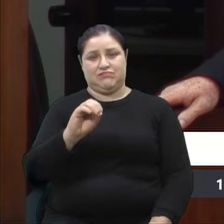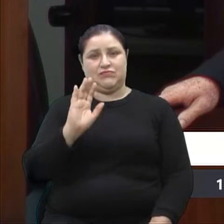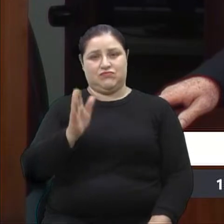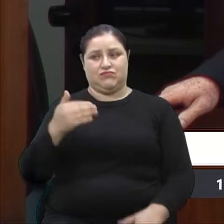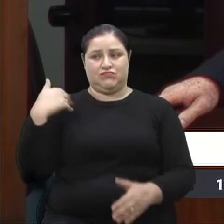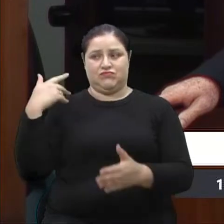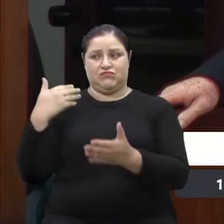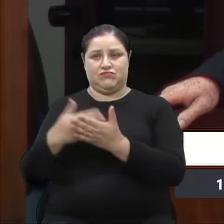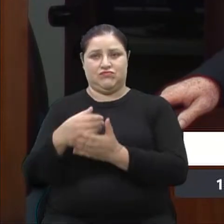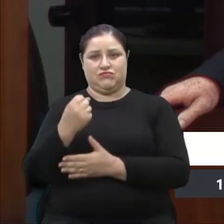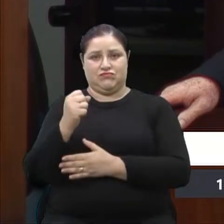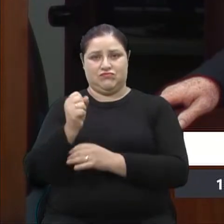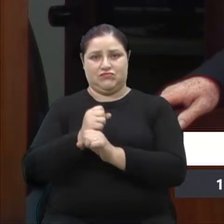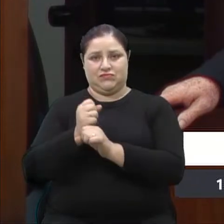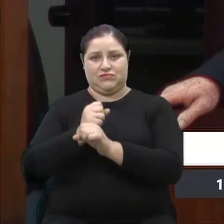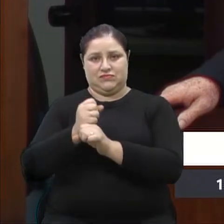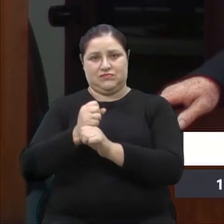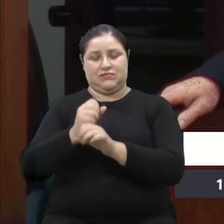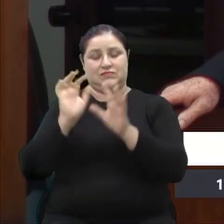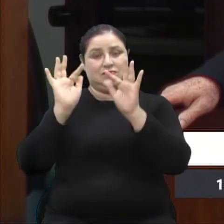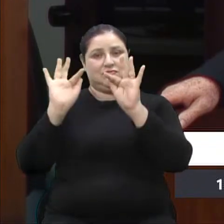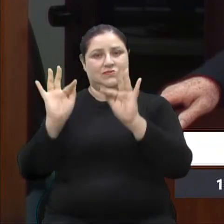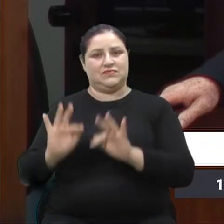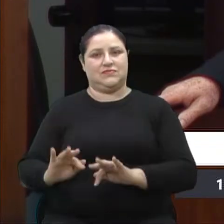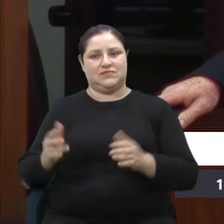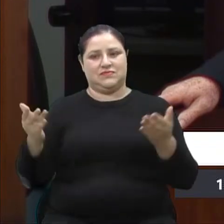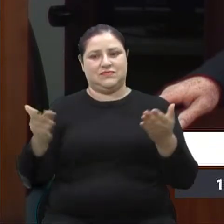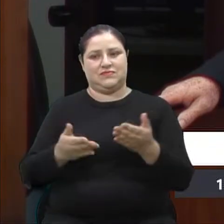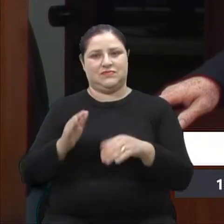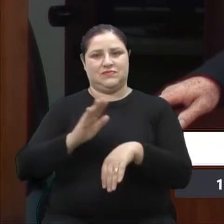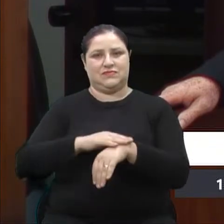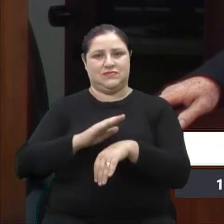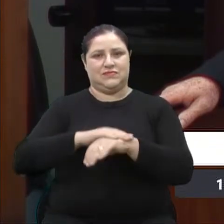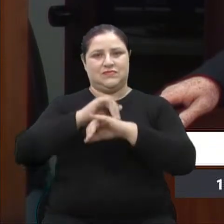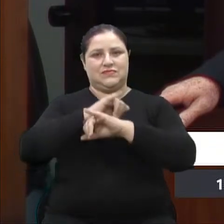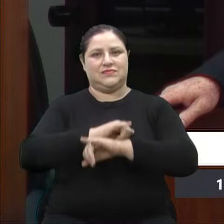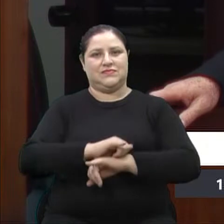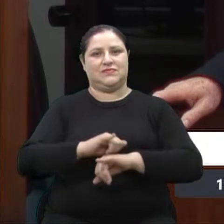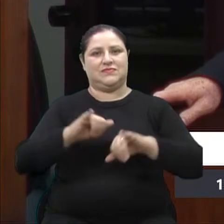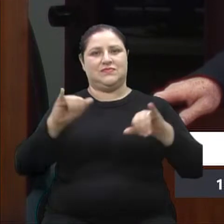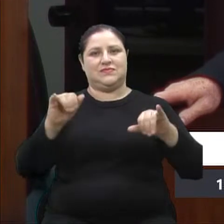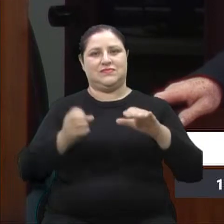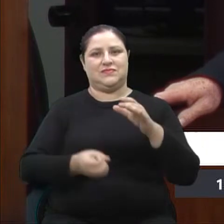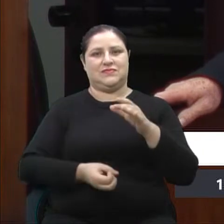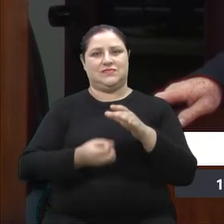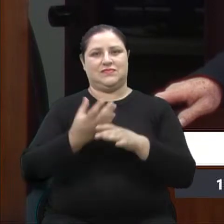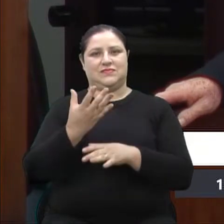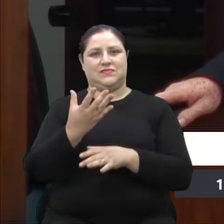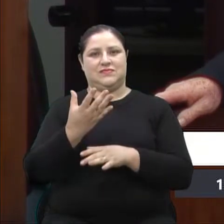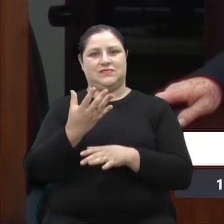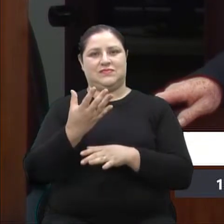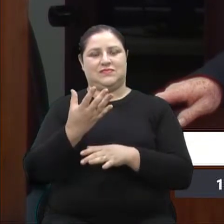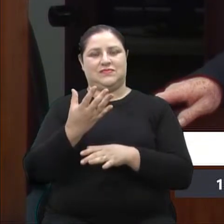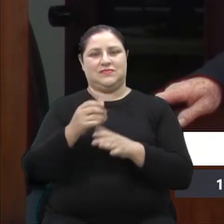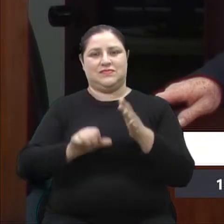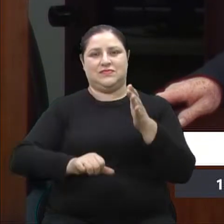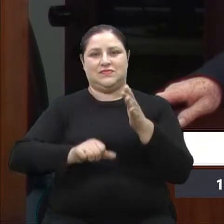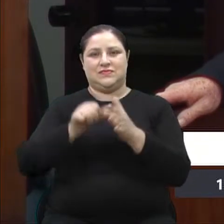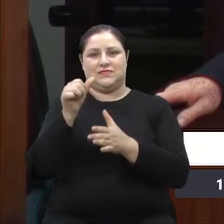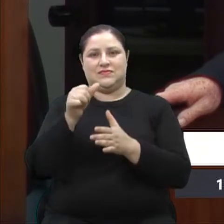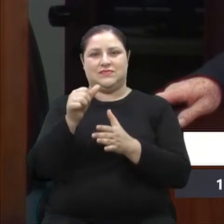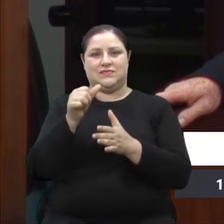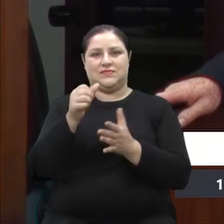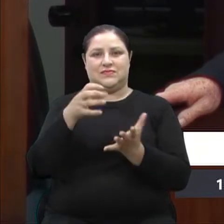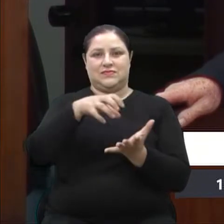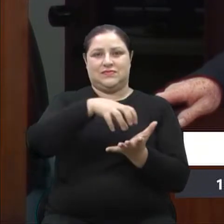em poder, nesse momento, anunciar a criação do primeiro centro